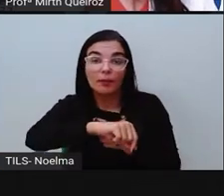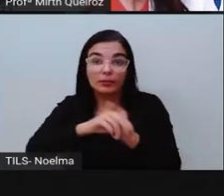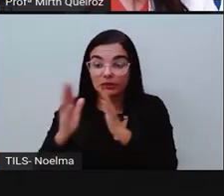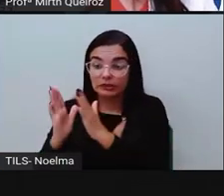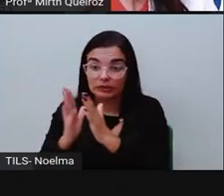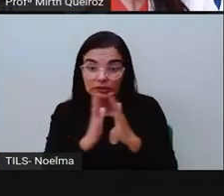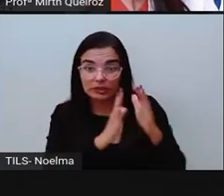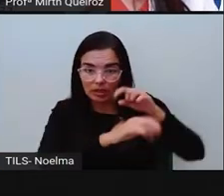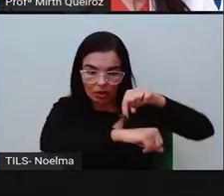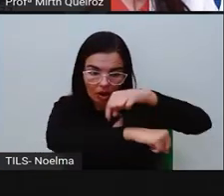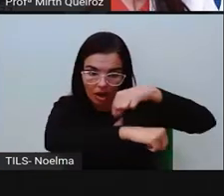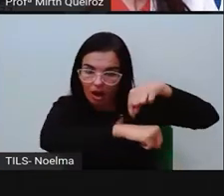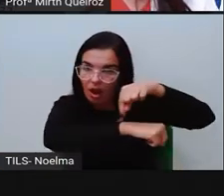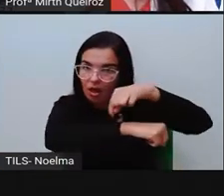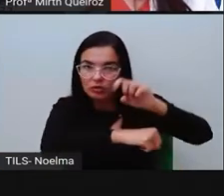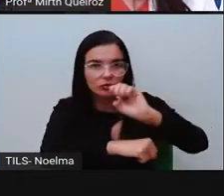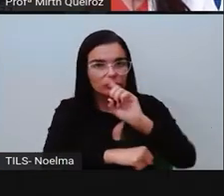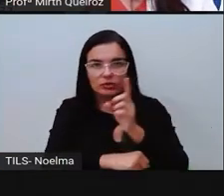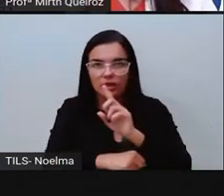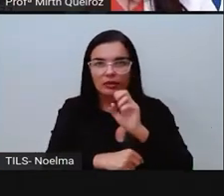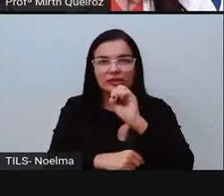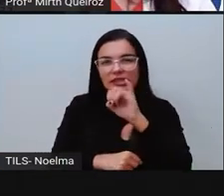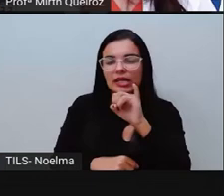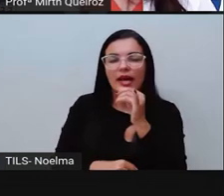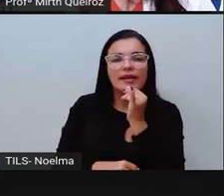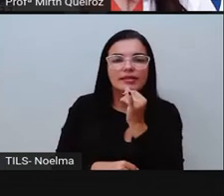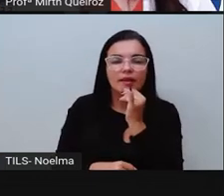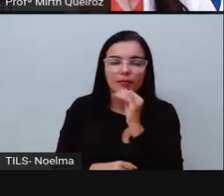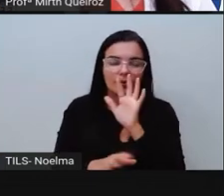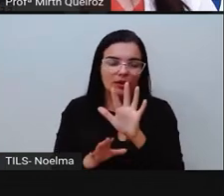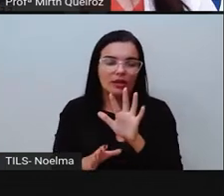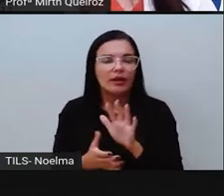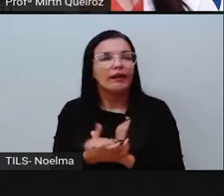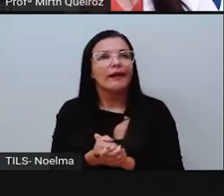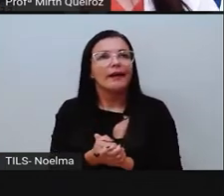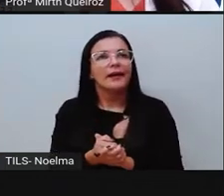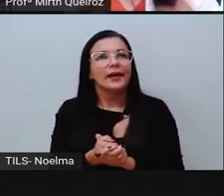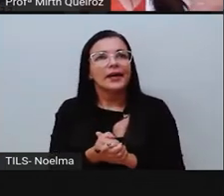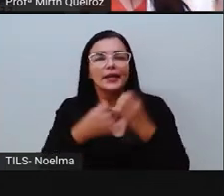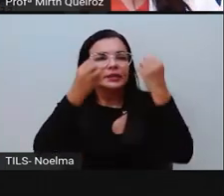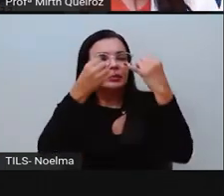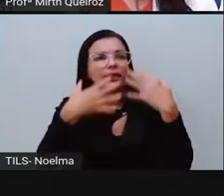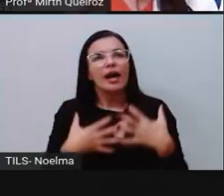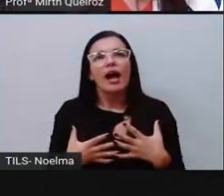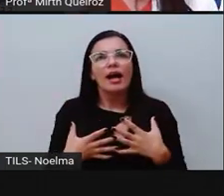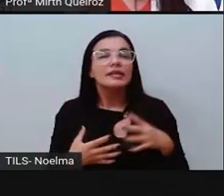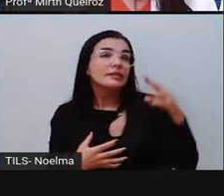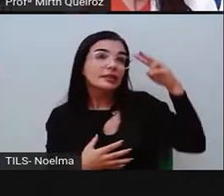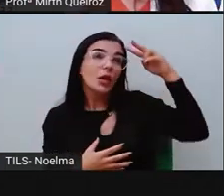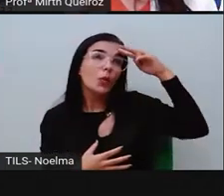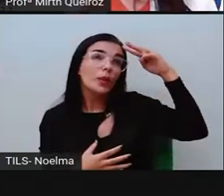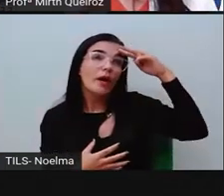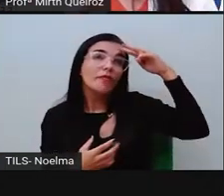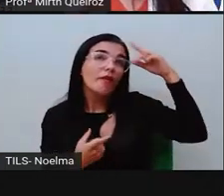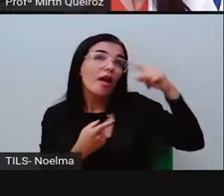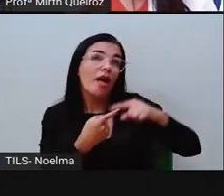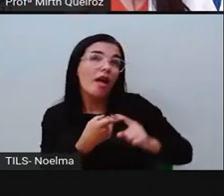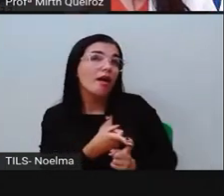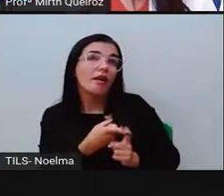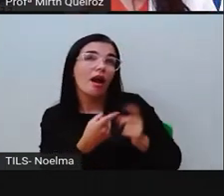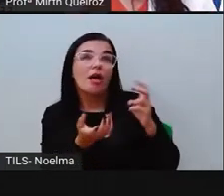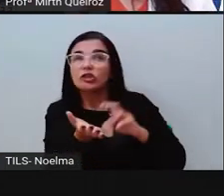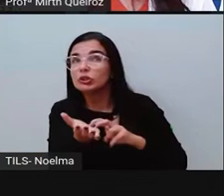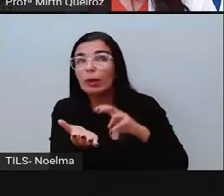cronológico, então? Se eu dissesse em uma segunda-feira, do mês tal, do dia tal, aí nós